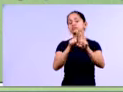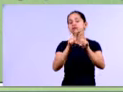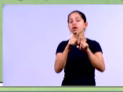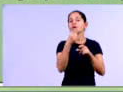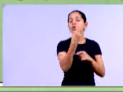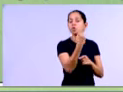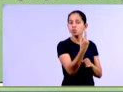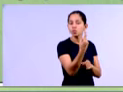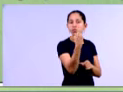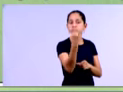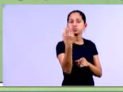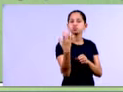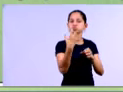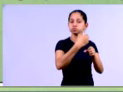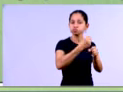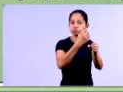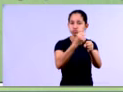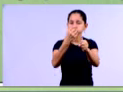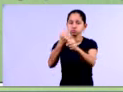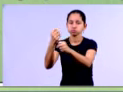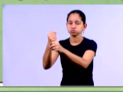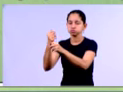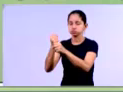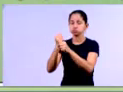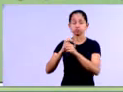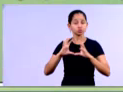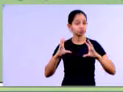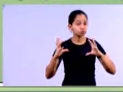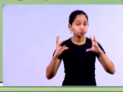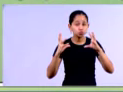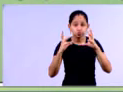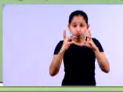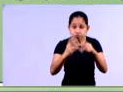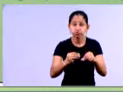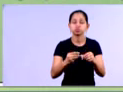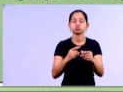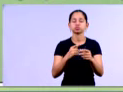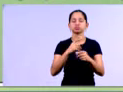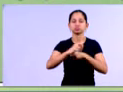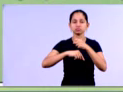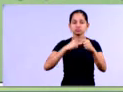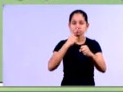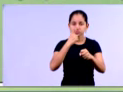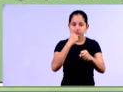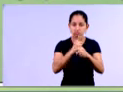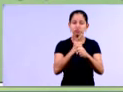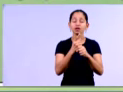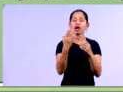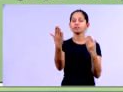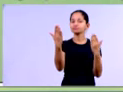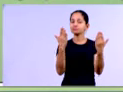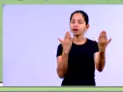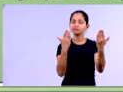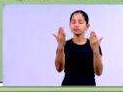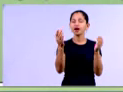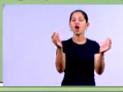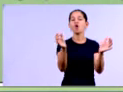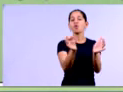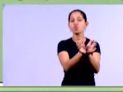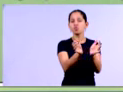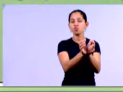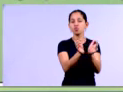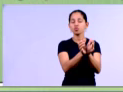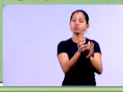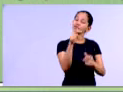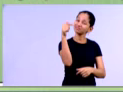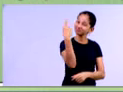cada conta do balanço patrimonial ou da demonstração do resultado do exercício em relação ao grupo a que